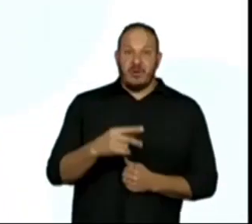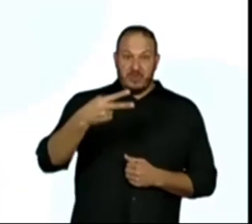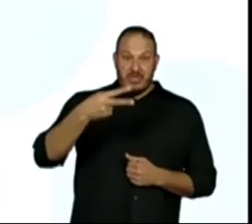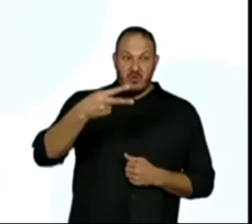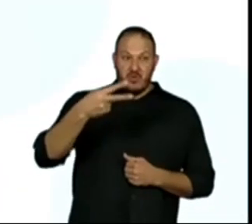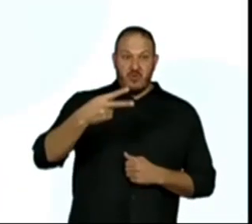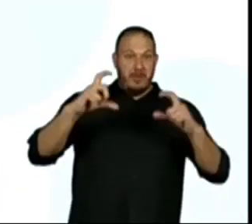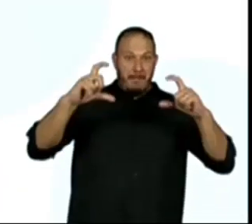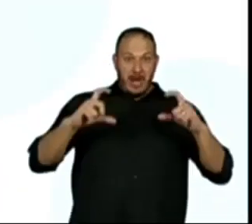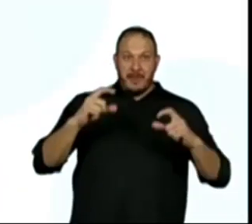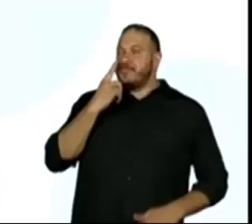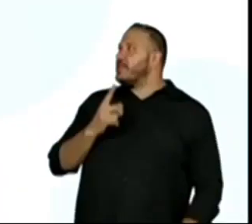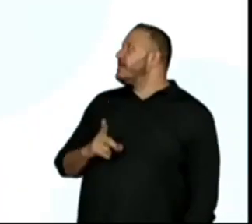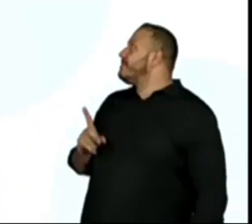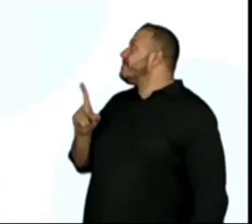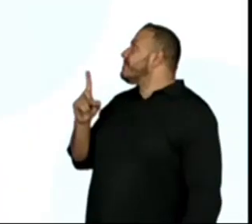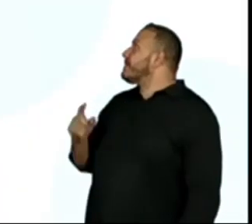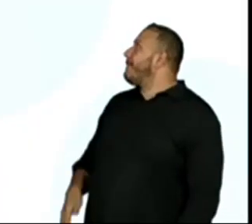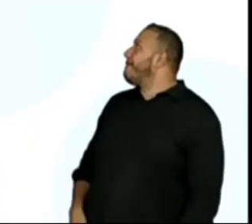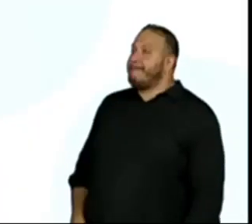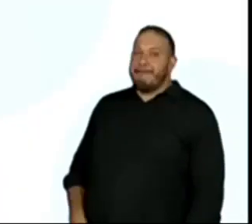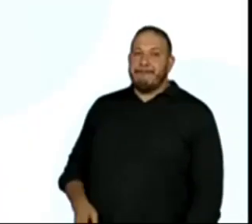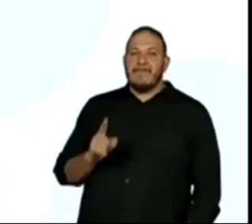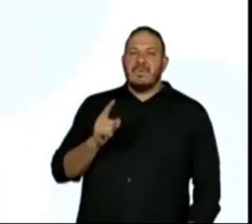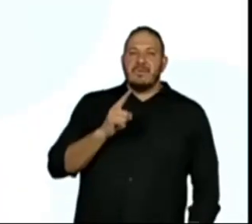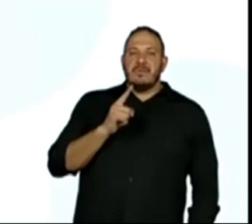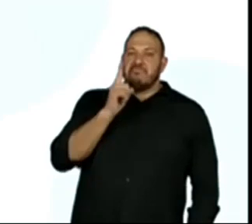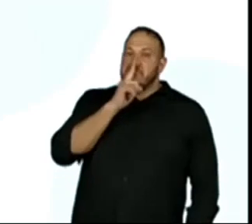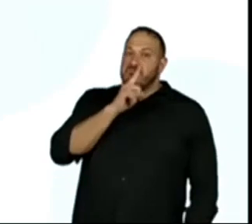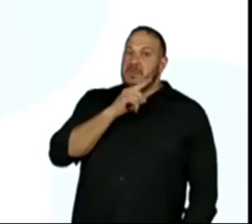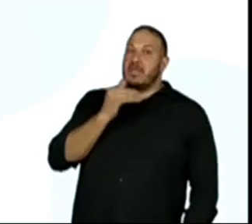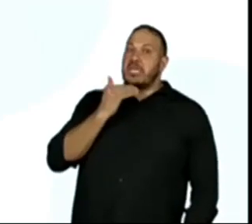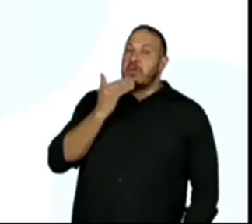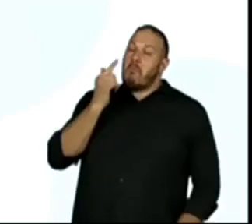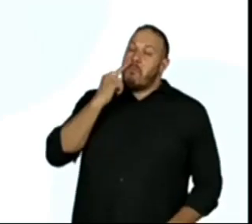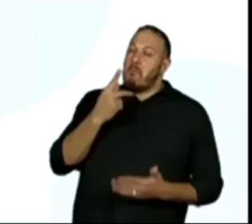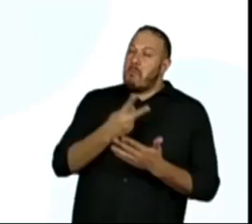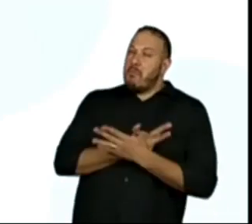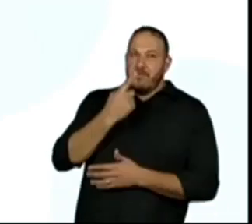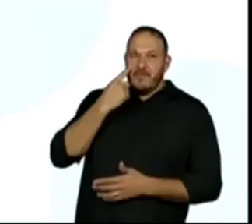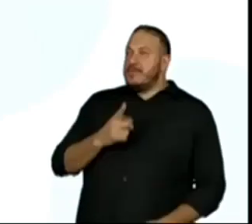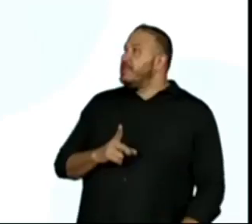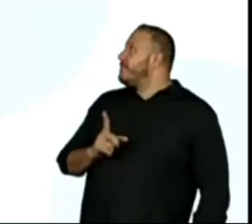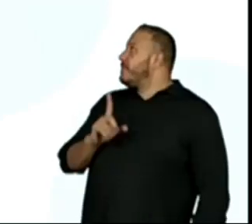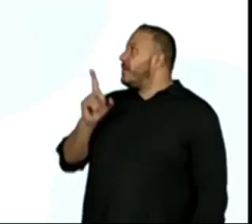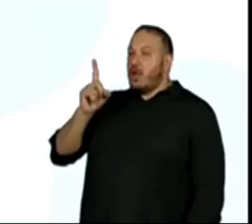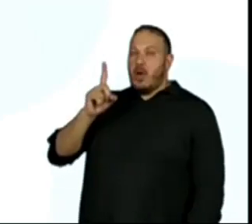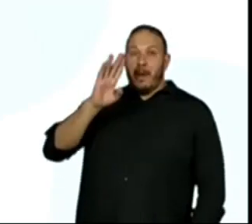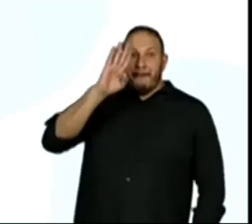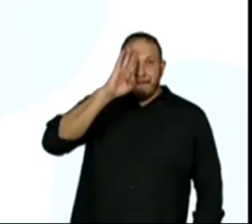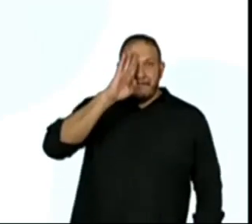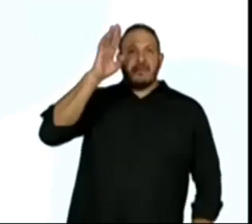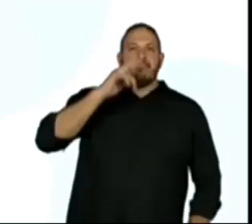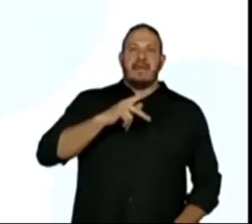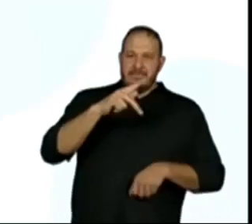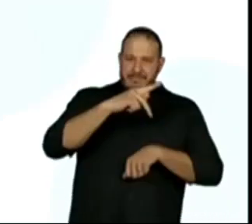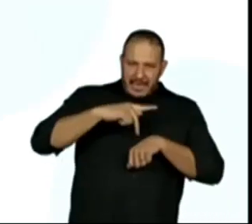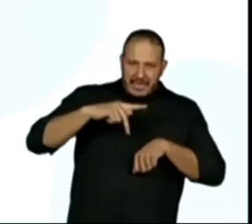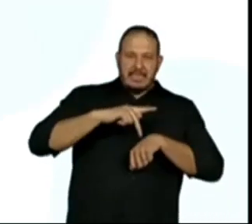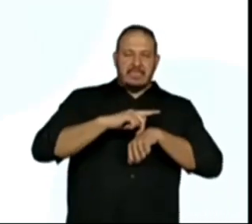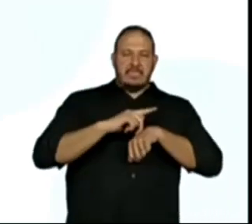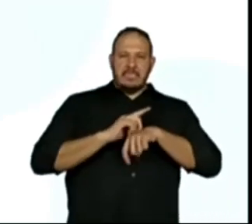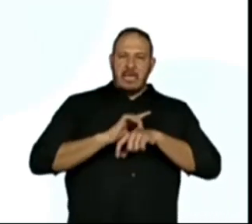Vamos anotar erros possíveis. Os principais países produtores de